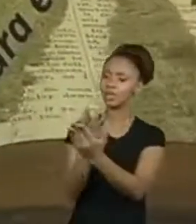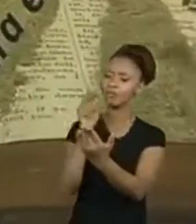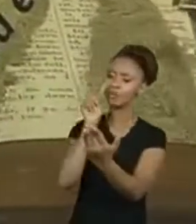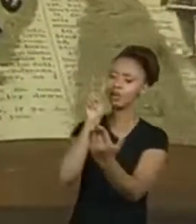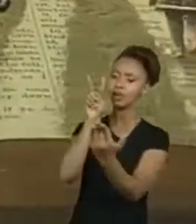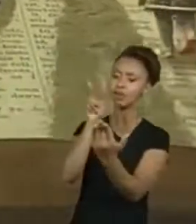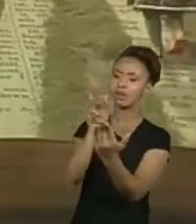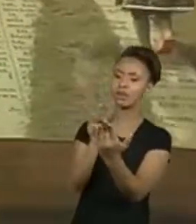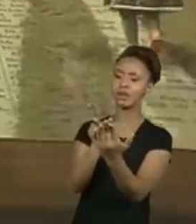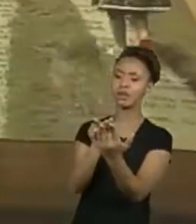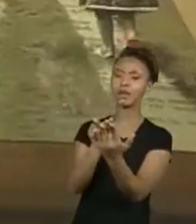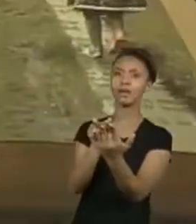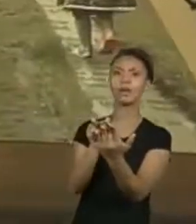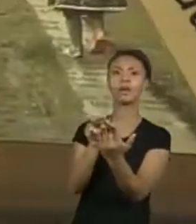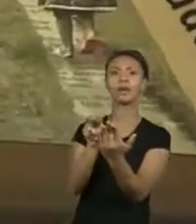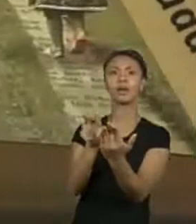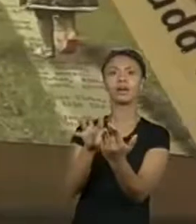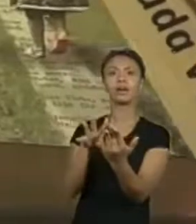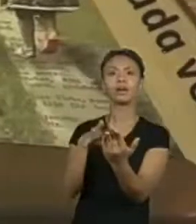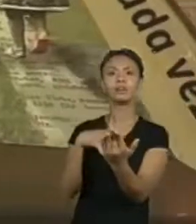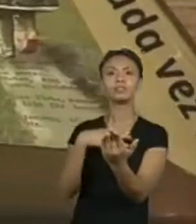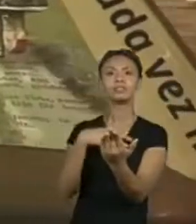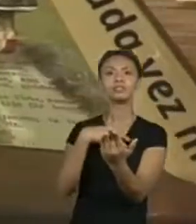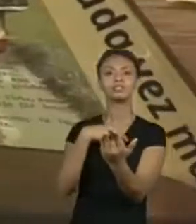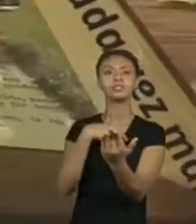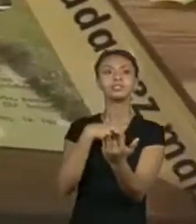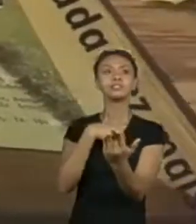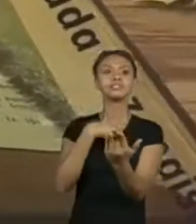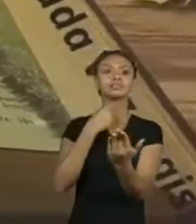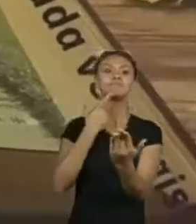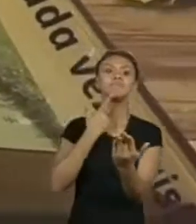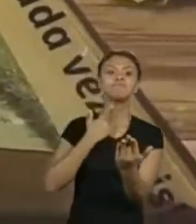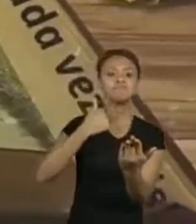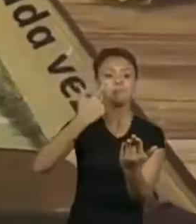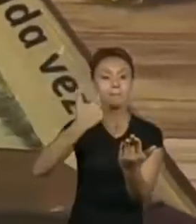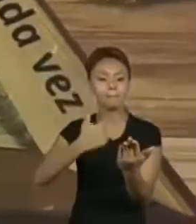Quero Cada Vez Mais.